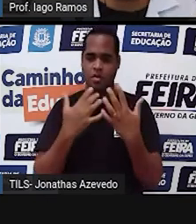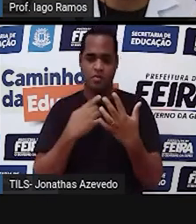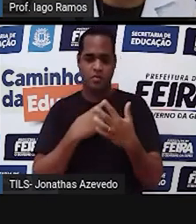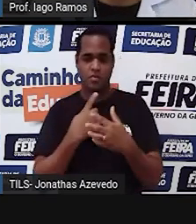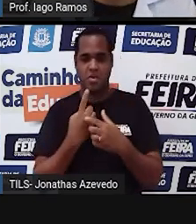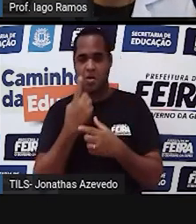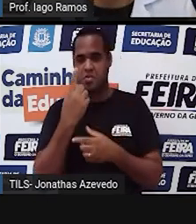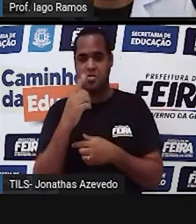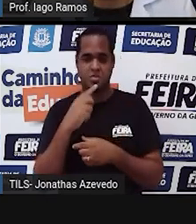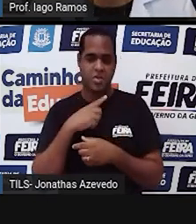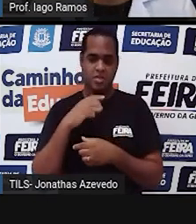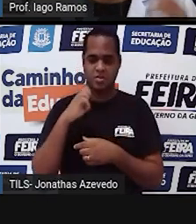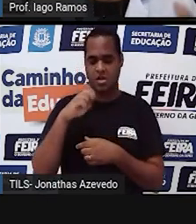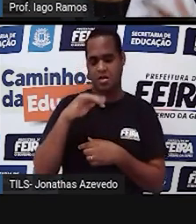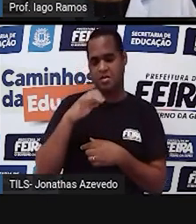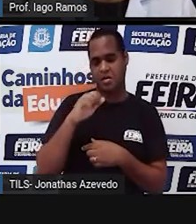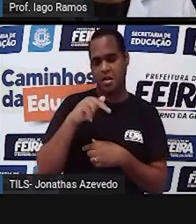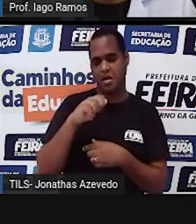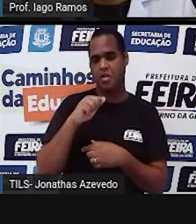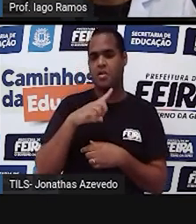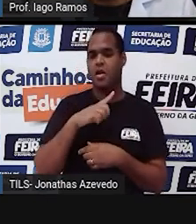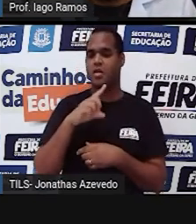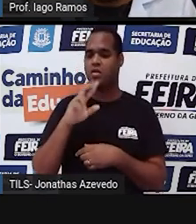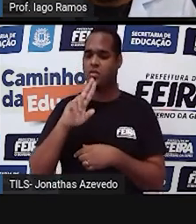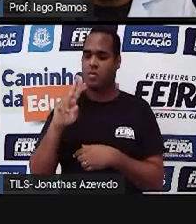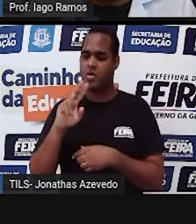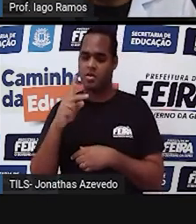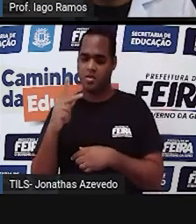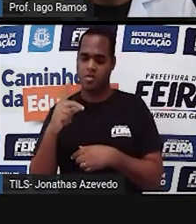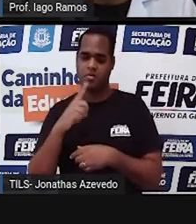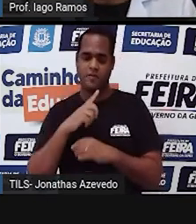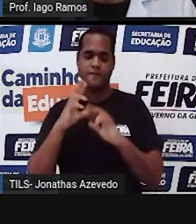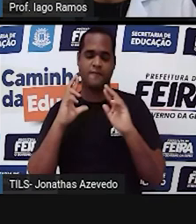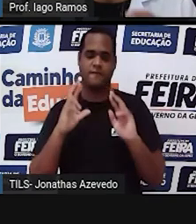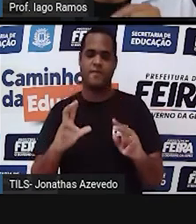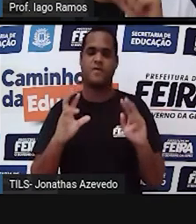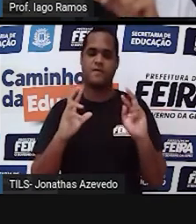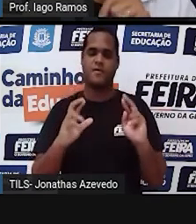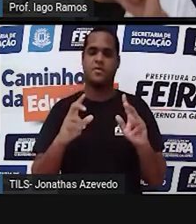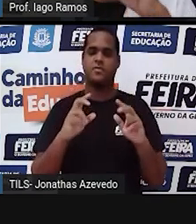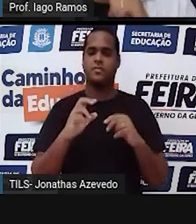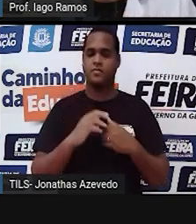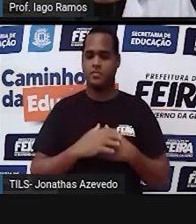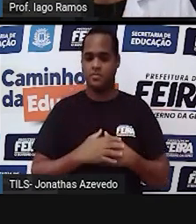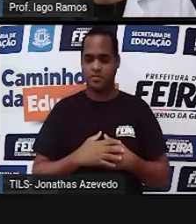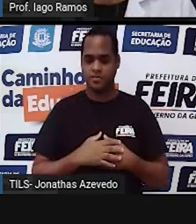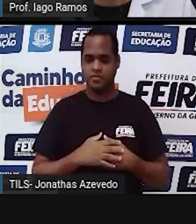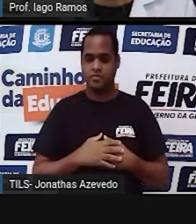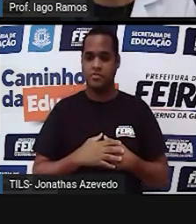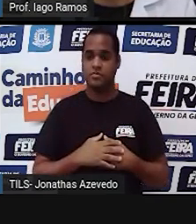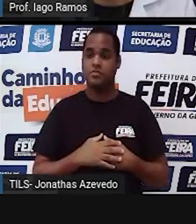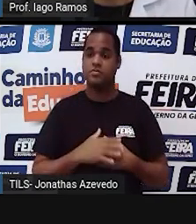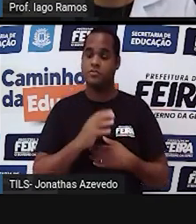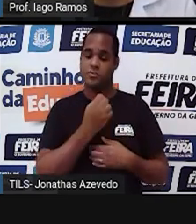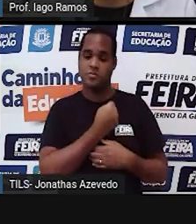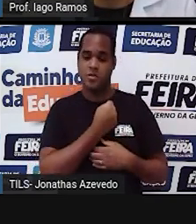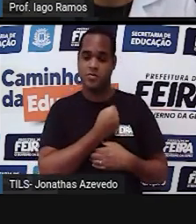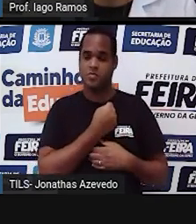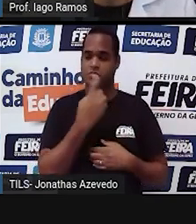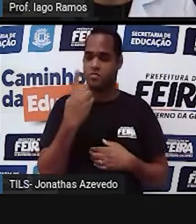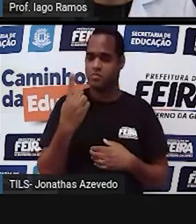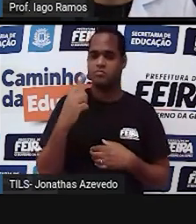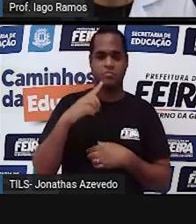dezena não tem centena o nome já é outro. Então por que o 1 ali está embaixo de uma letrinha C?